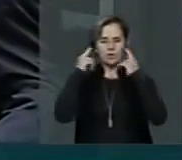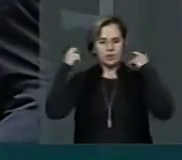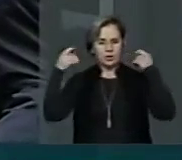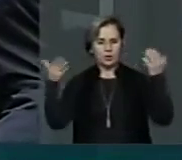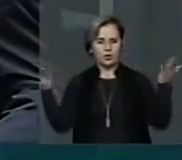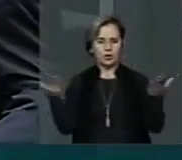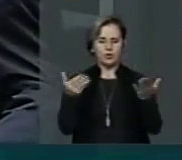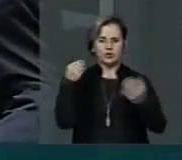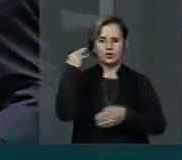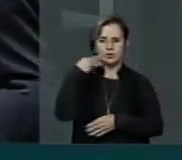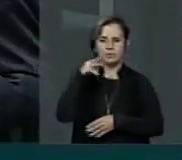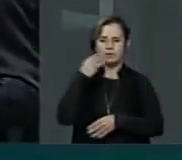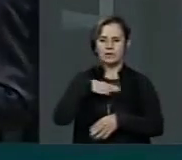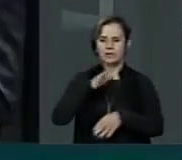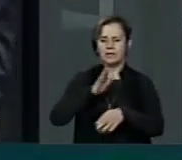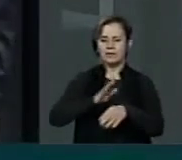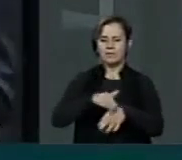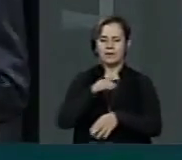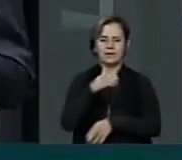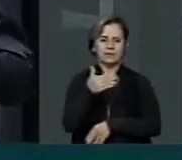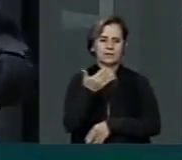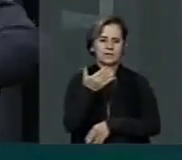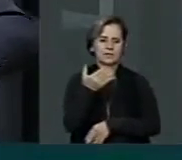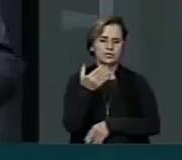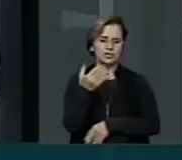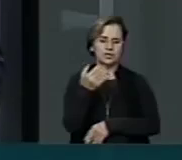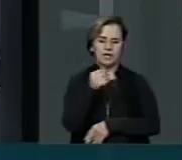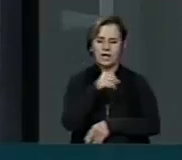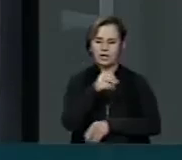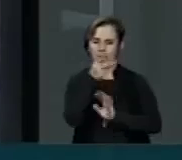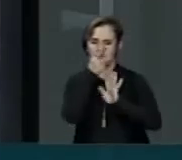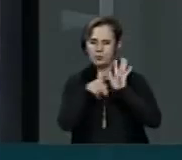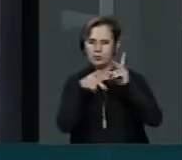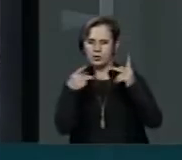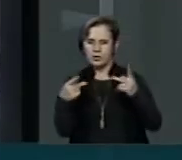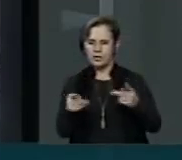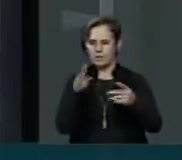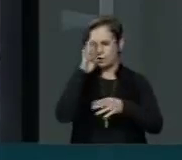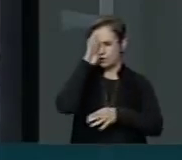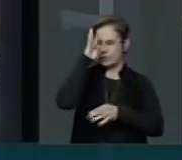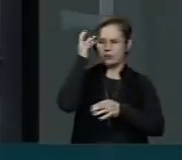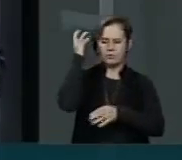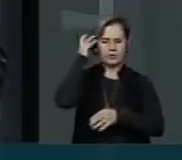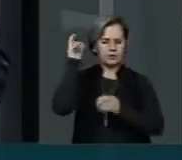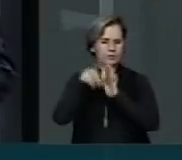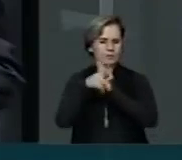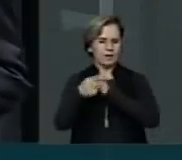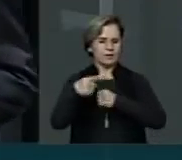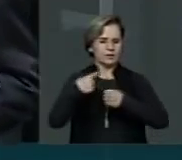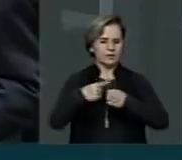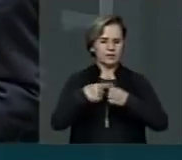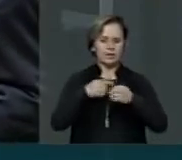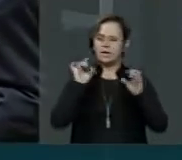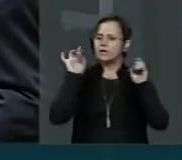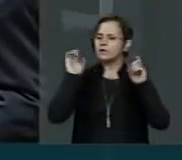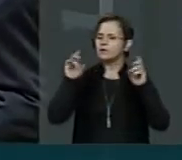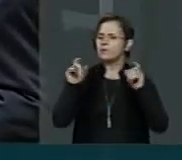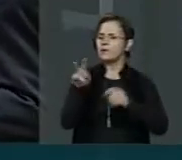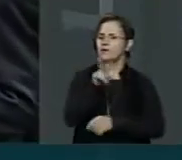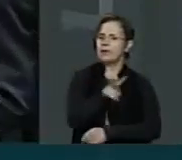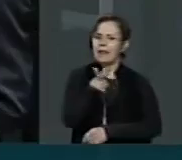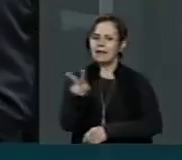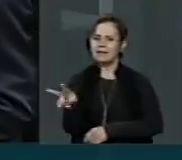uma dezena de programas especializados em reggae, nas principais emissoras de rádio na cidade, que vai da Rádio Cidade, a Rádio